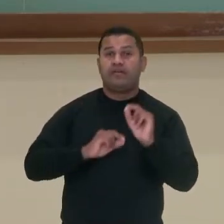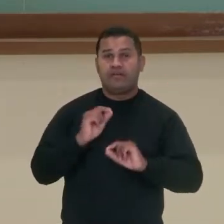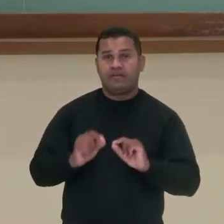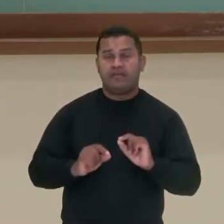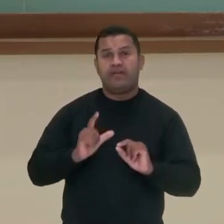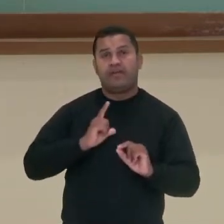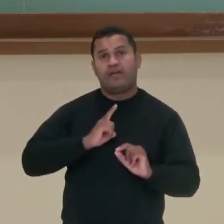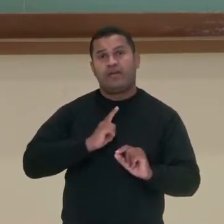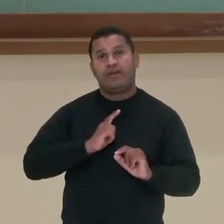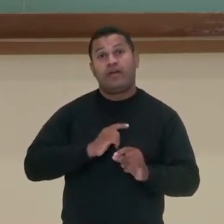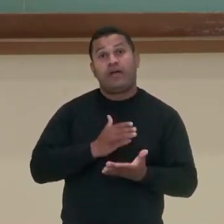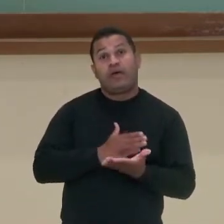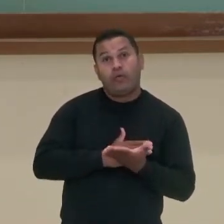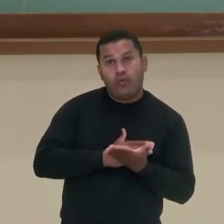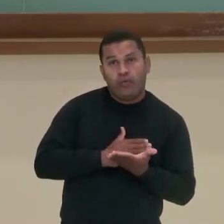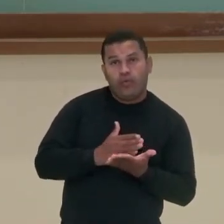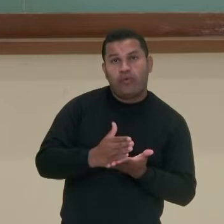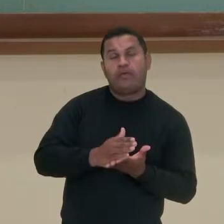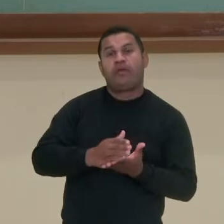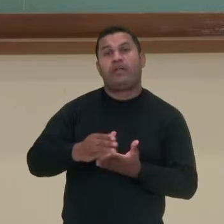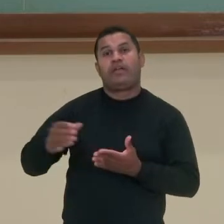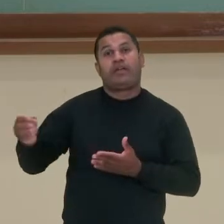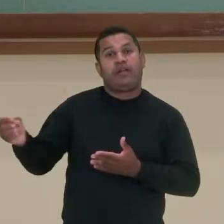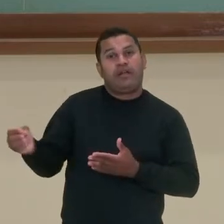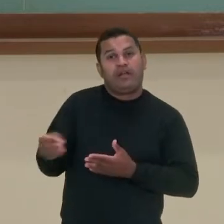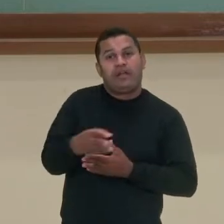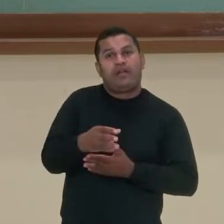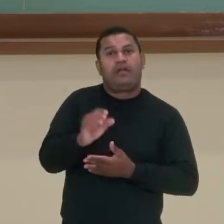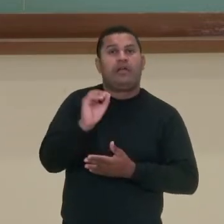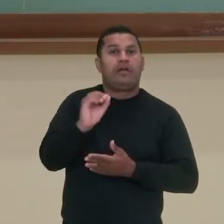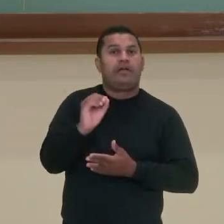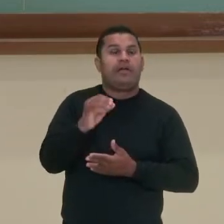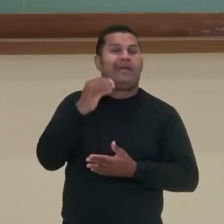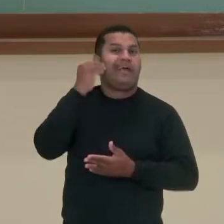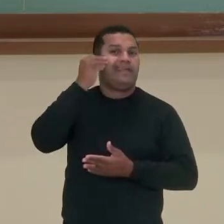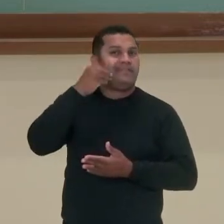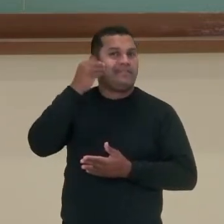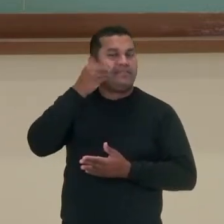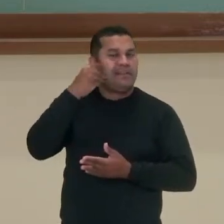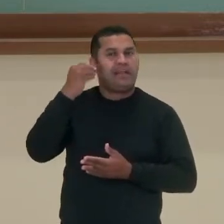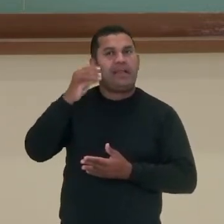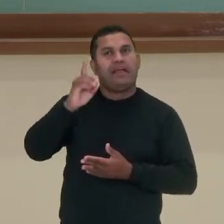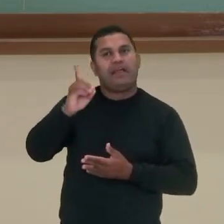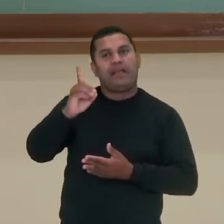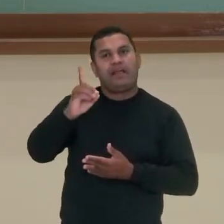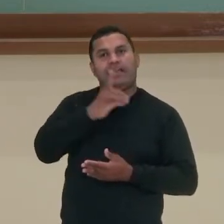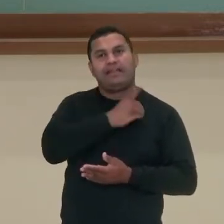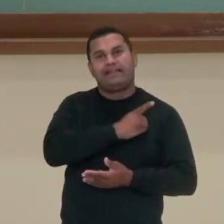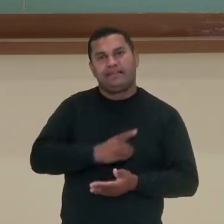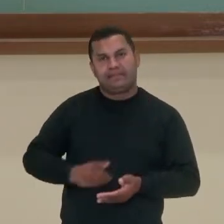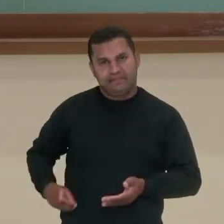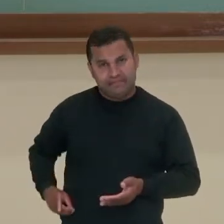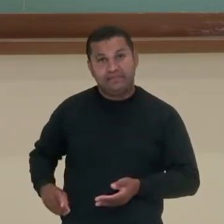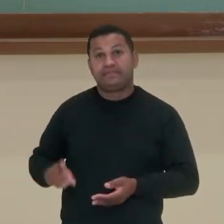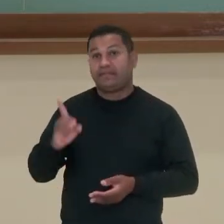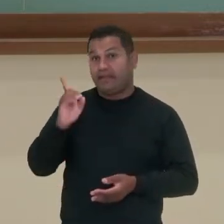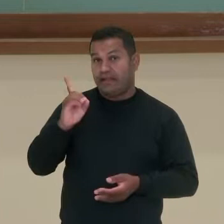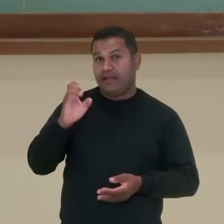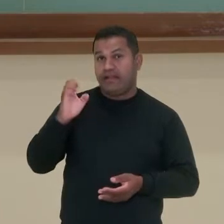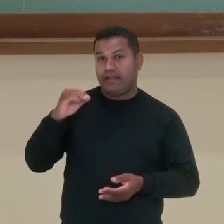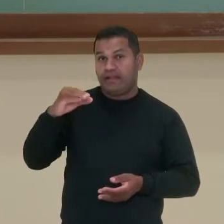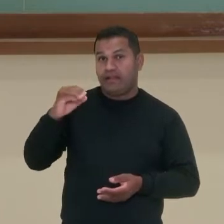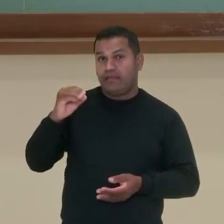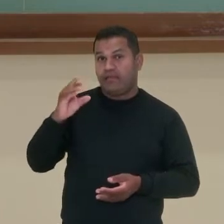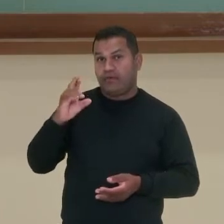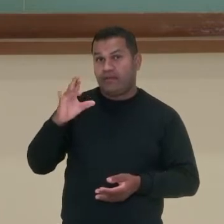experiência democrática na política que aconteceu na cidade Polis de Atenas, cidade grega.